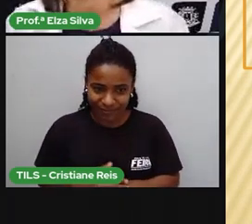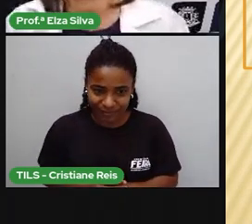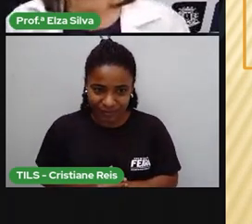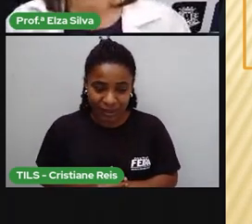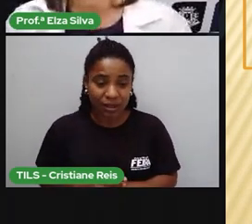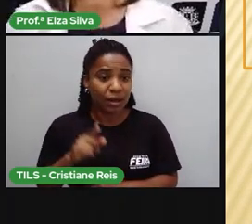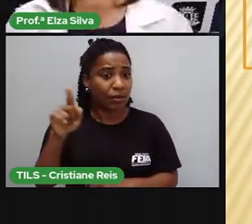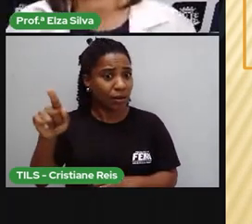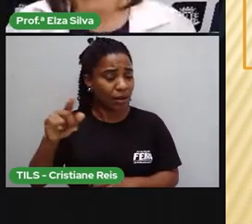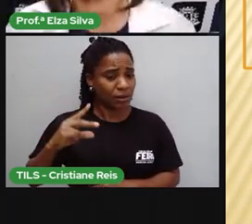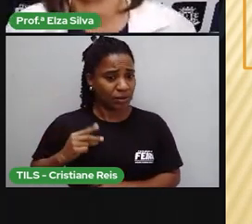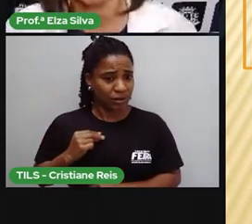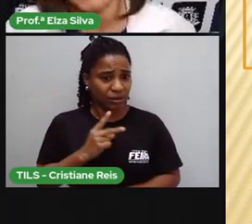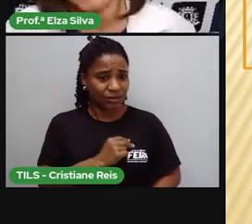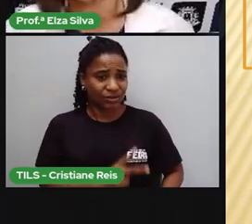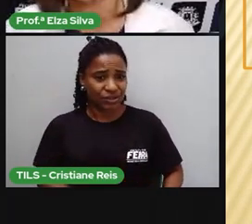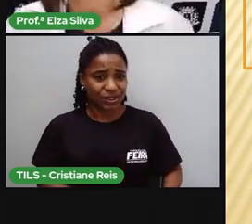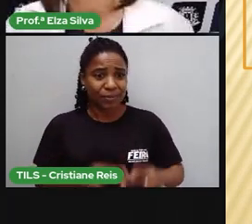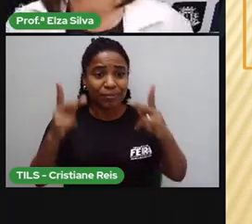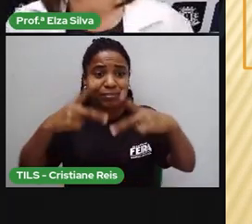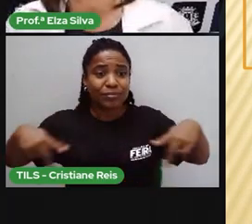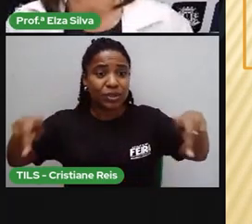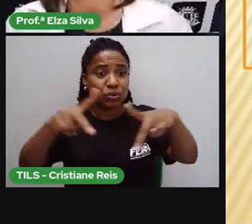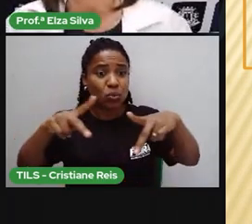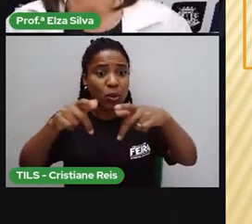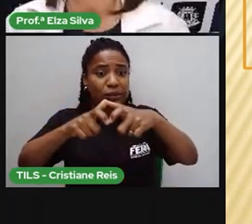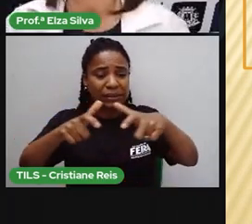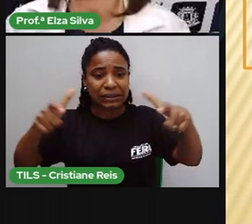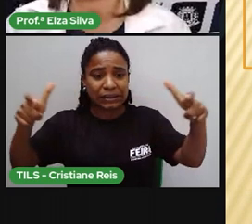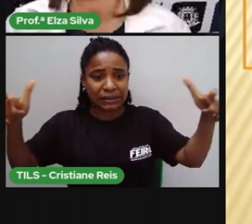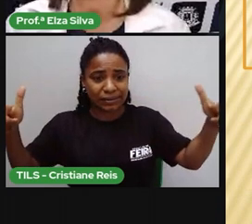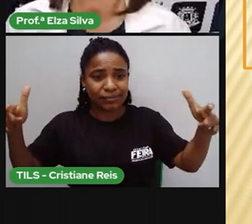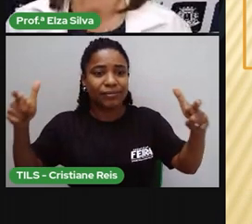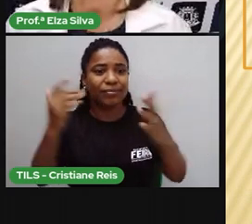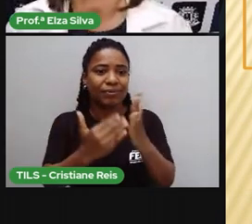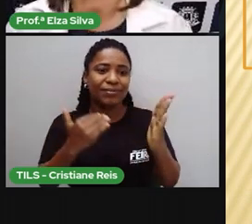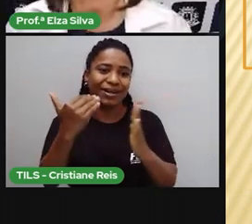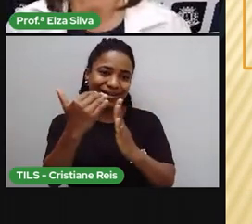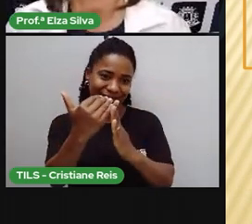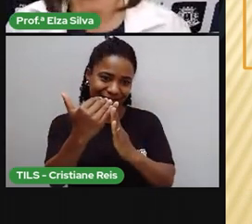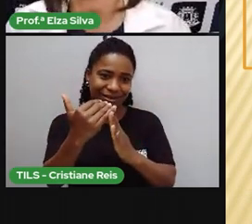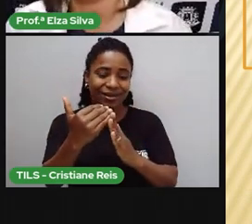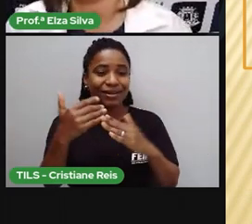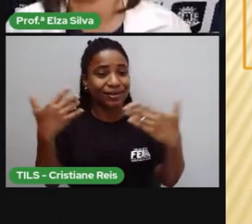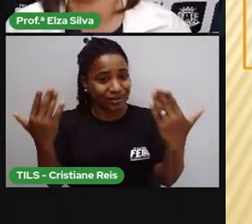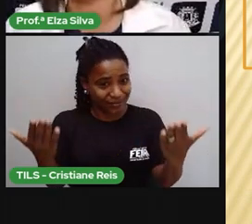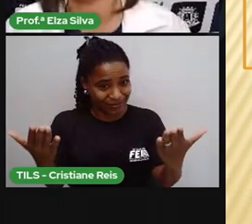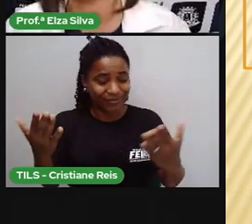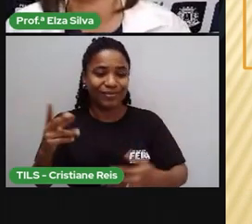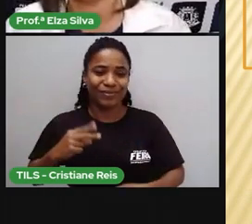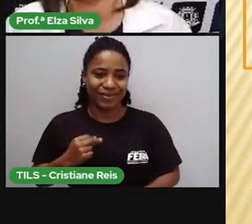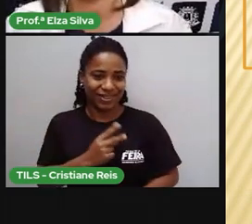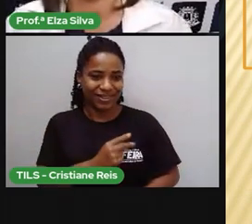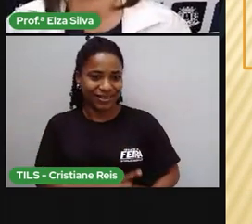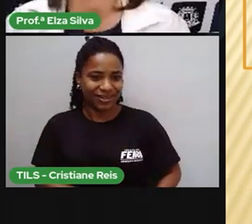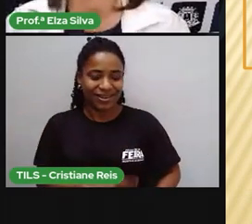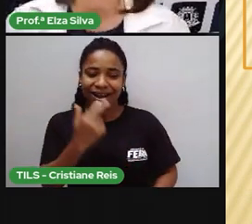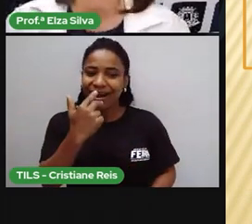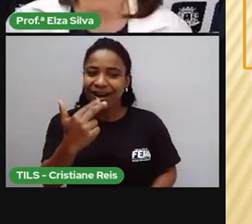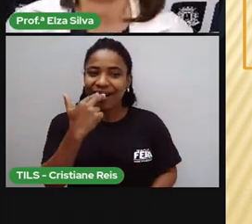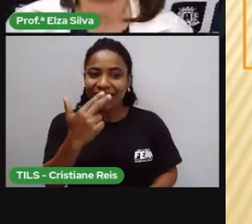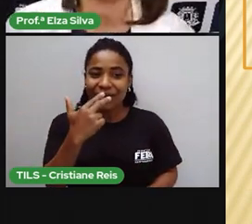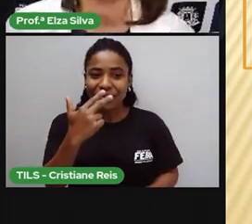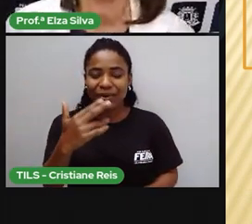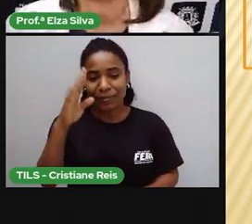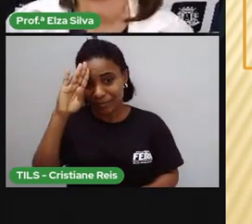mundo. E é justamente por isso que o mandarim é considerado a língua mais falada. Quanto ao